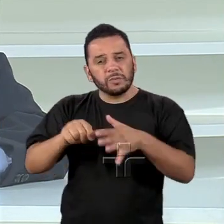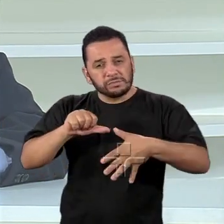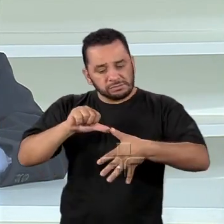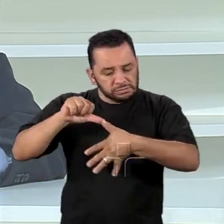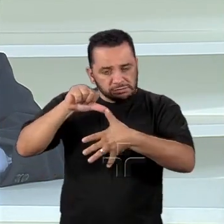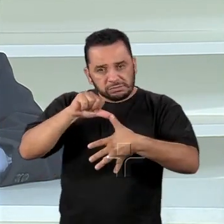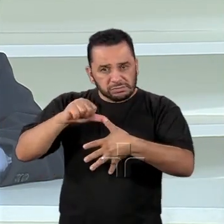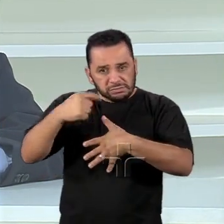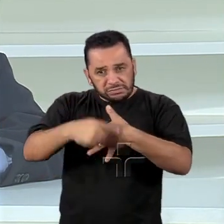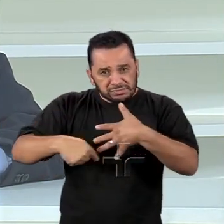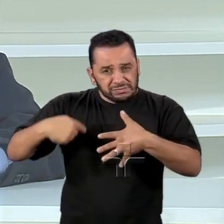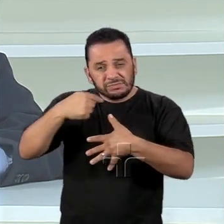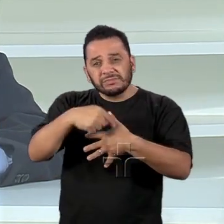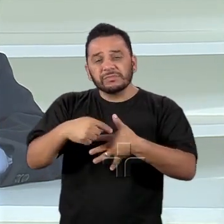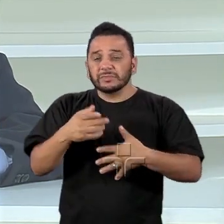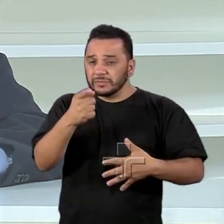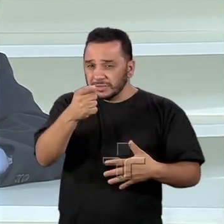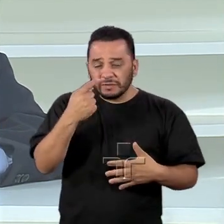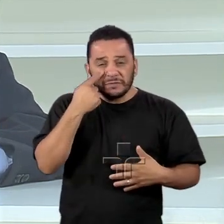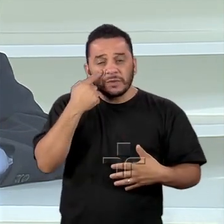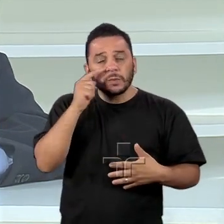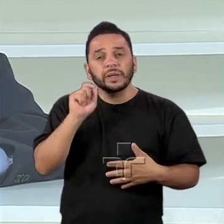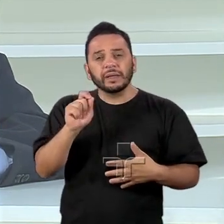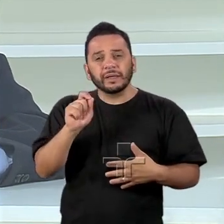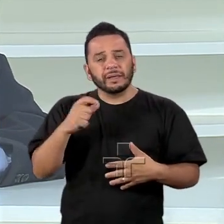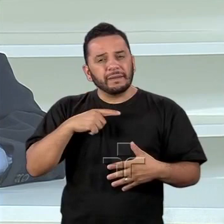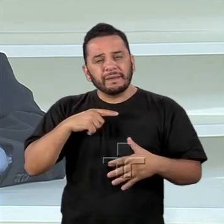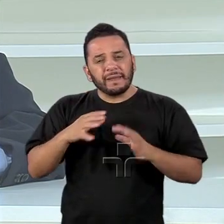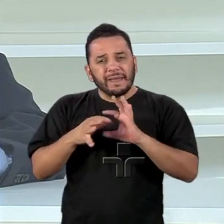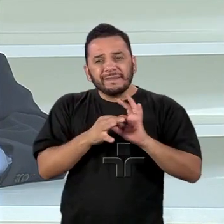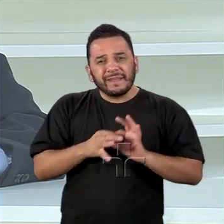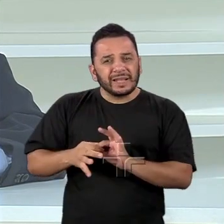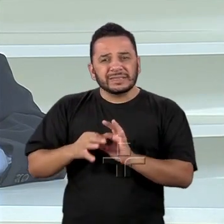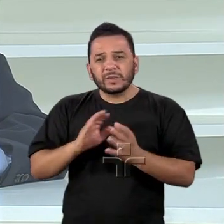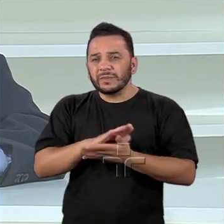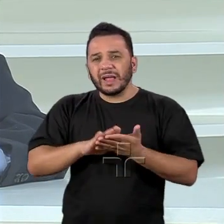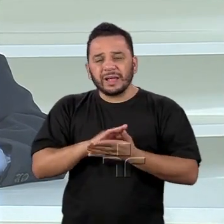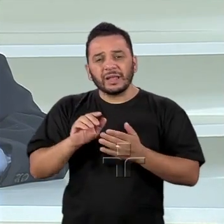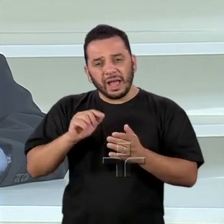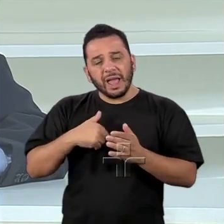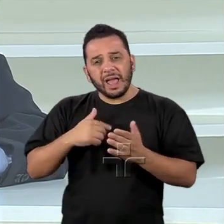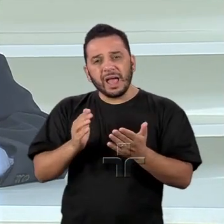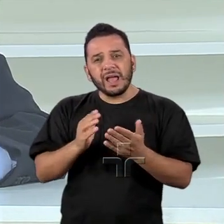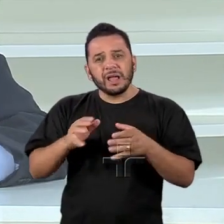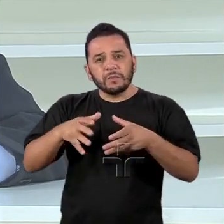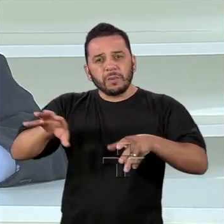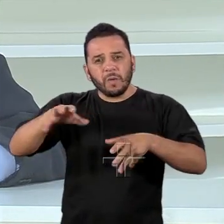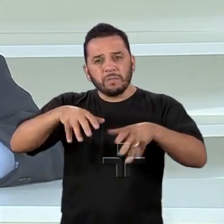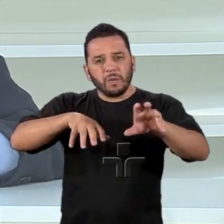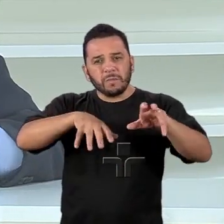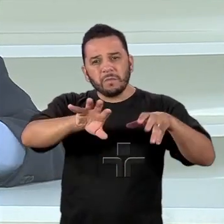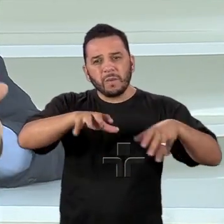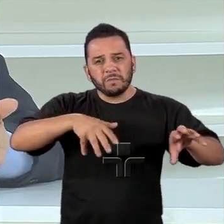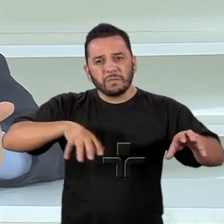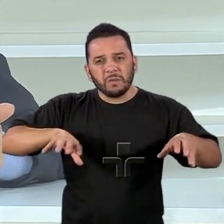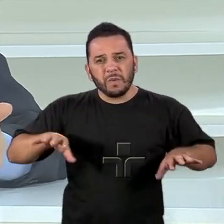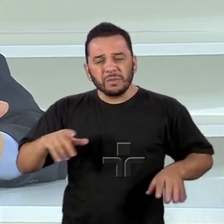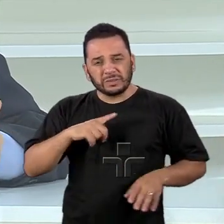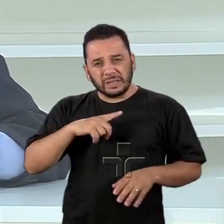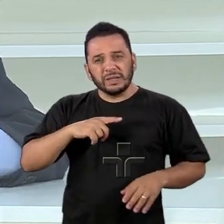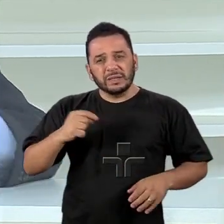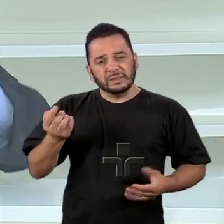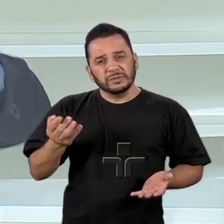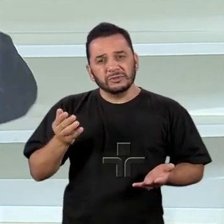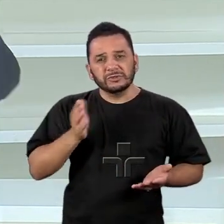interessa diretamente é o Brasil, o que se vê não é integração, é desintegração. Nós estamos passando por um momento de desintegração